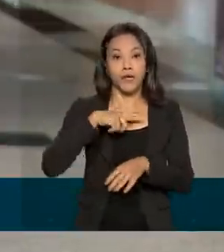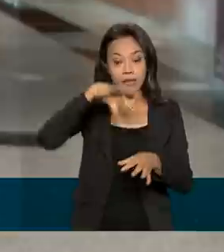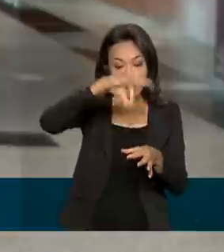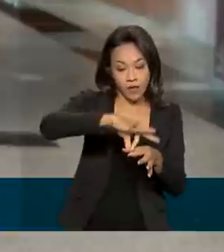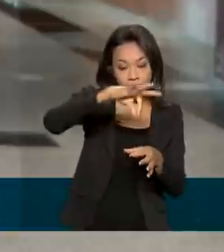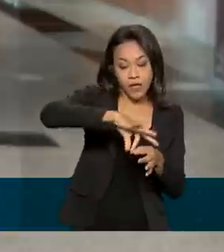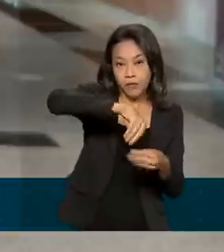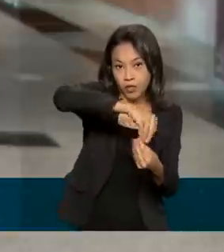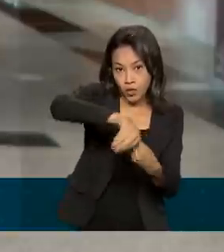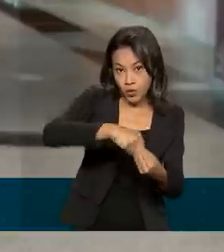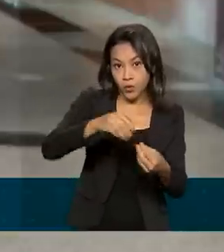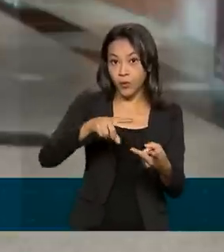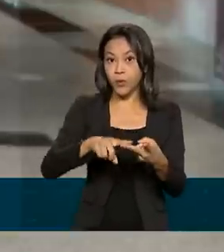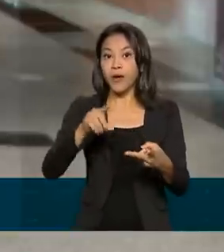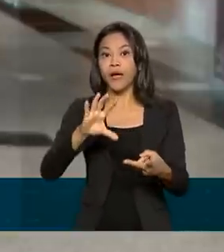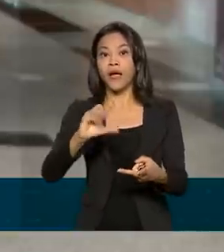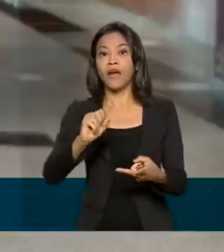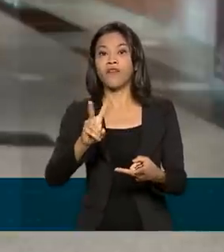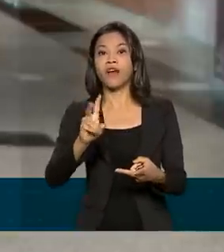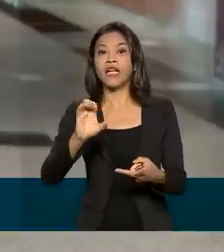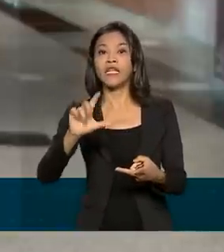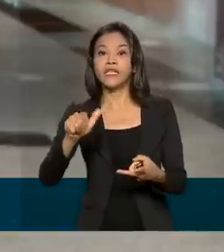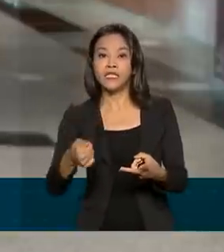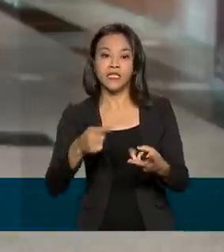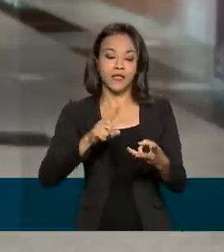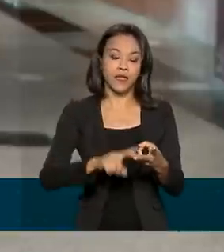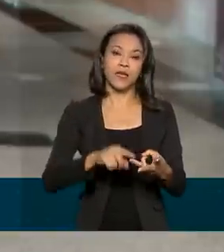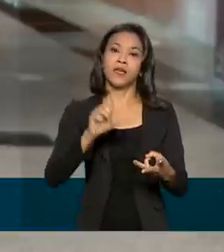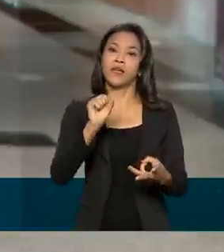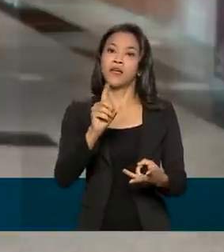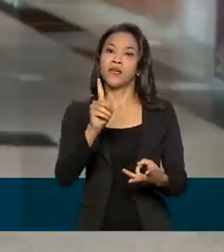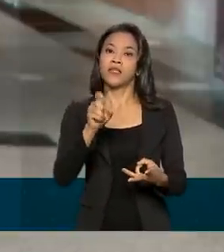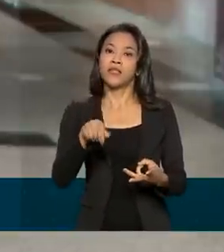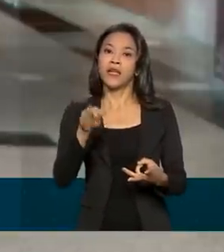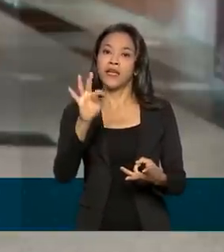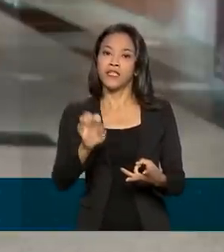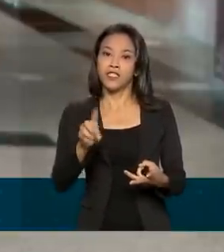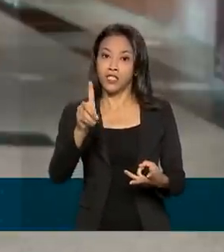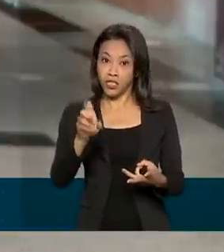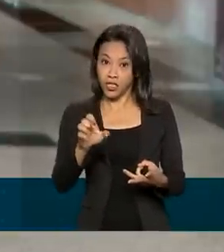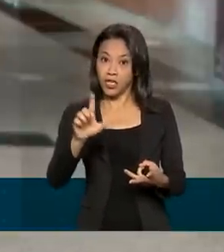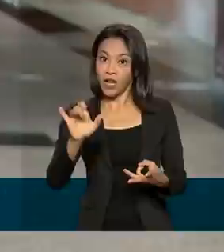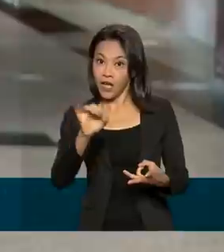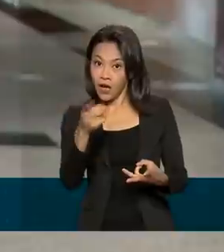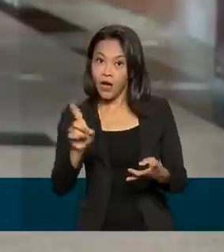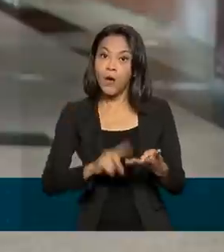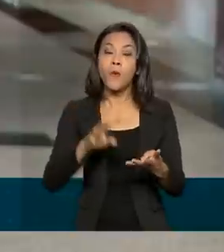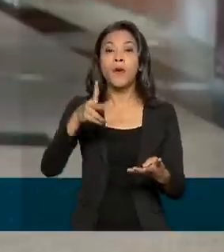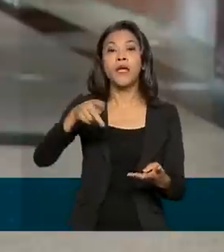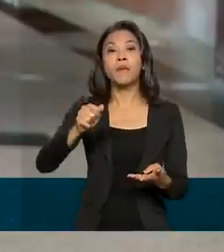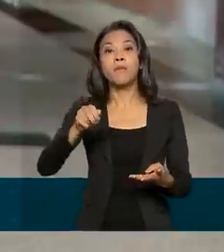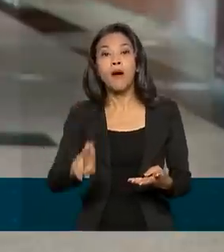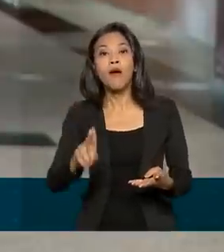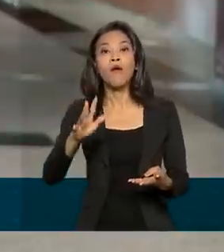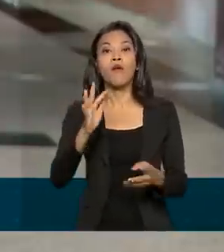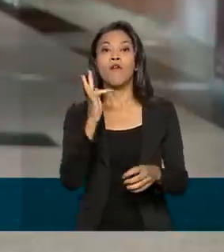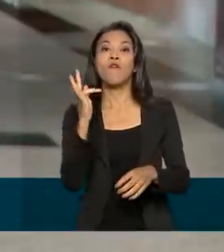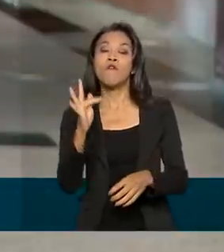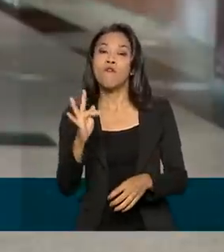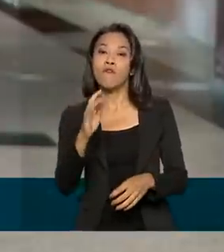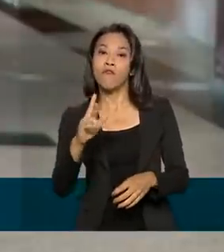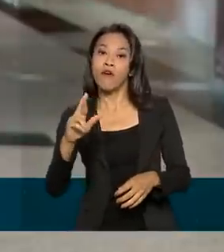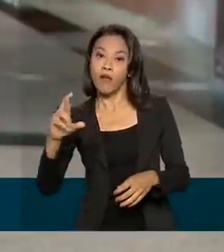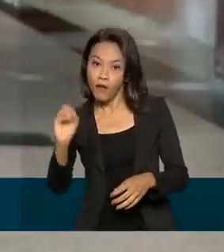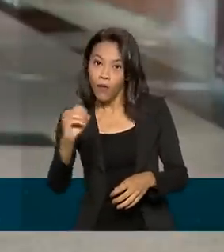chapéu de couro, cavalinha, sene, dente de leão e pau-ferro. Espécies vegetais autorizadas